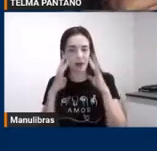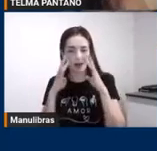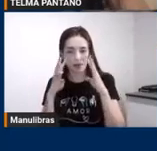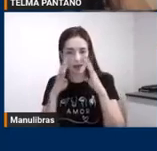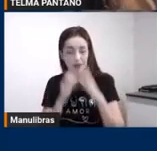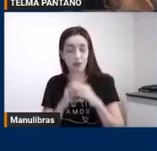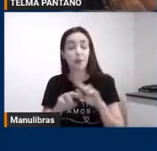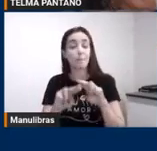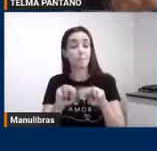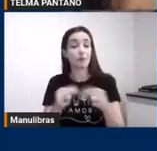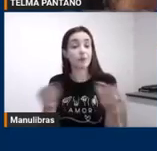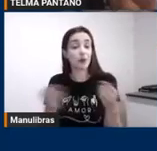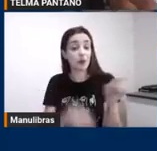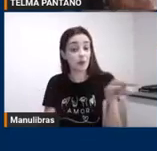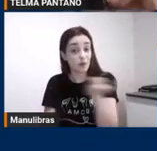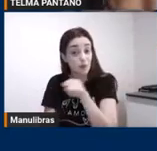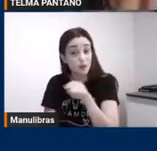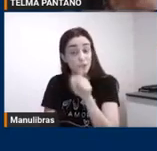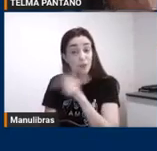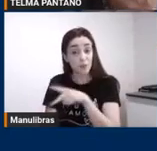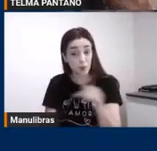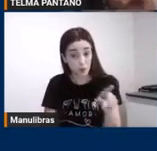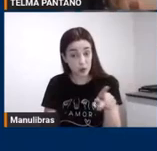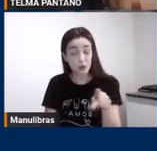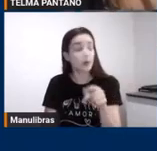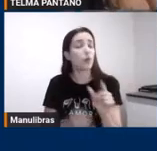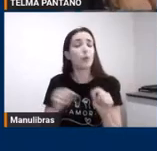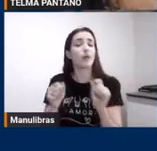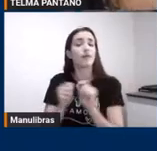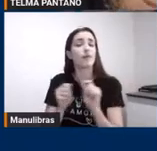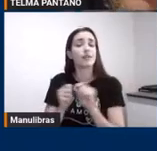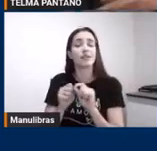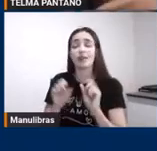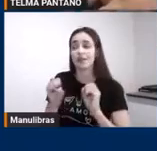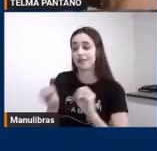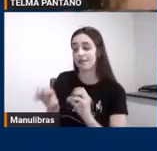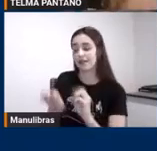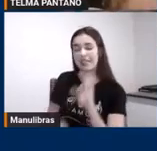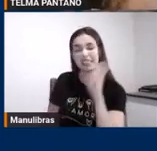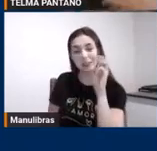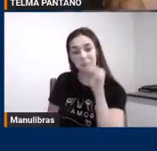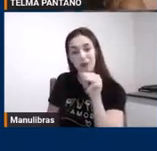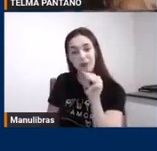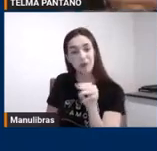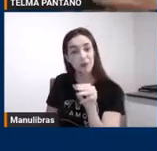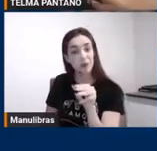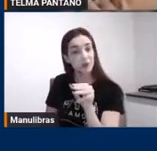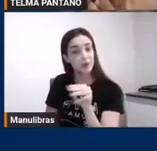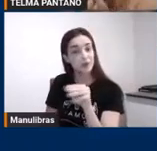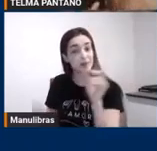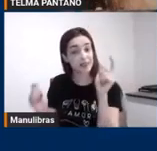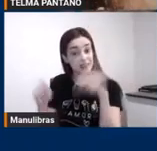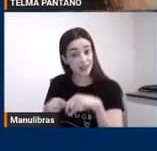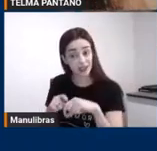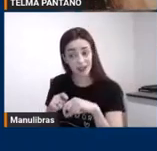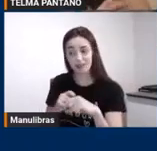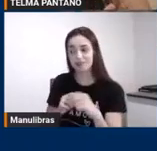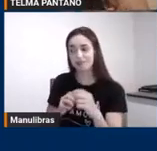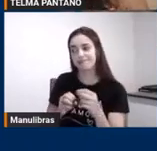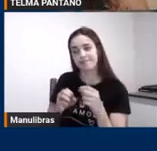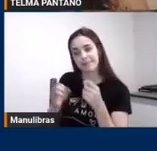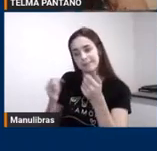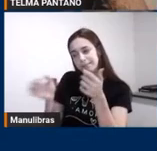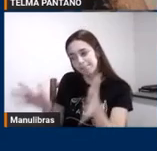preparo para que esses flashes atencionais possam estabelecer um significado e trazer uma retenção